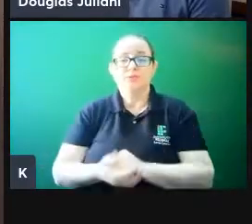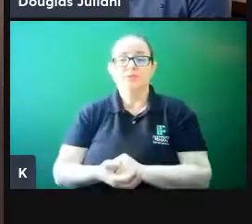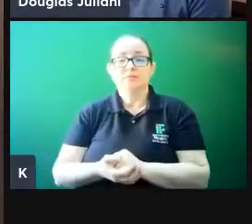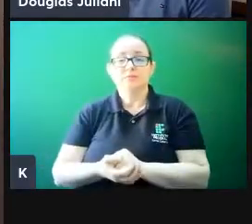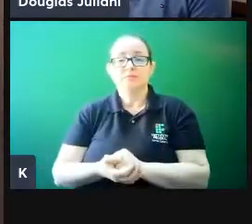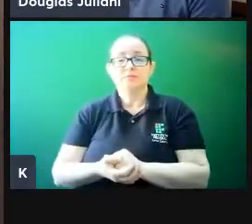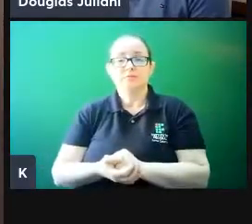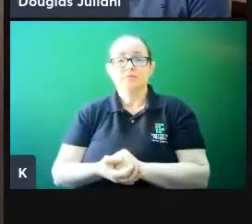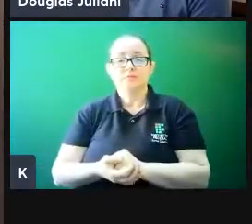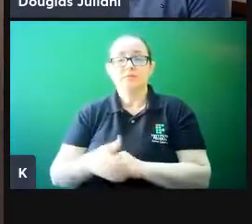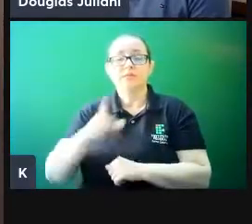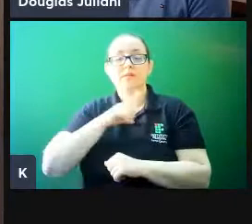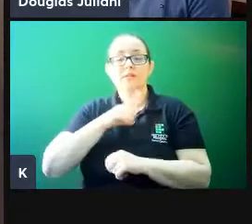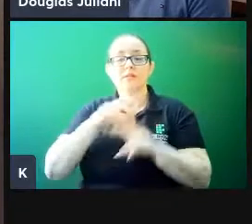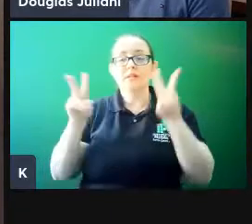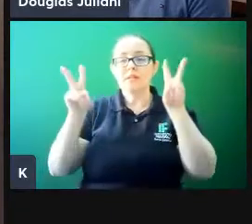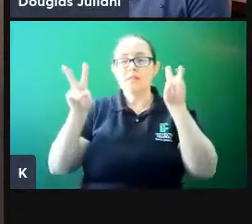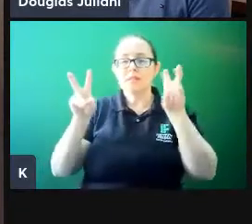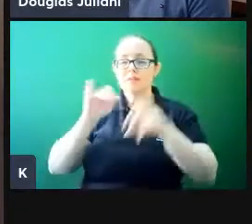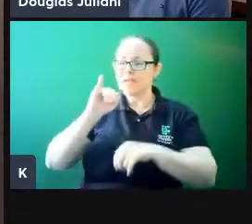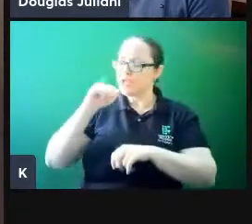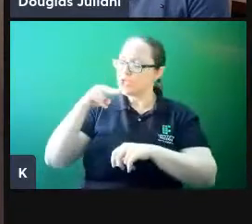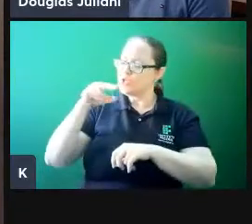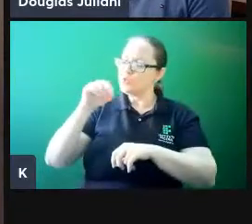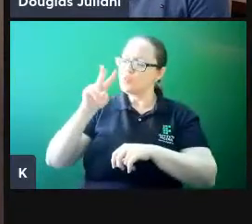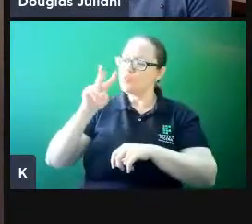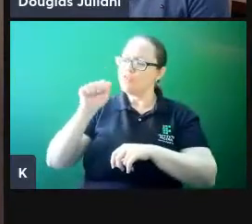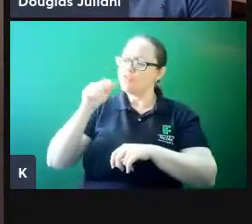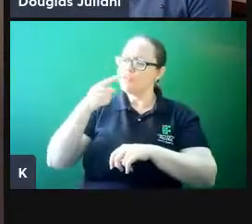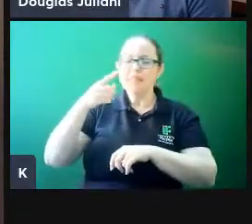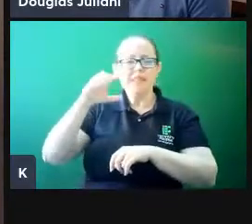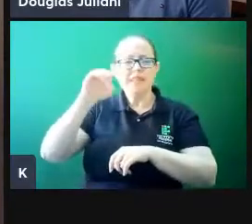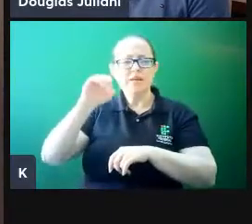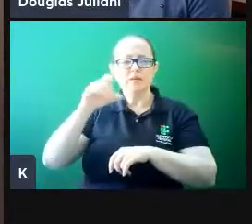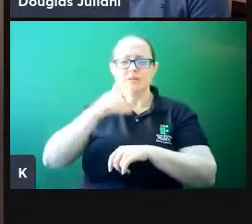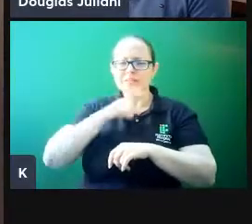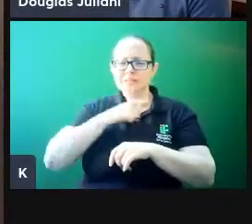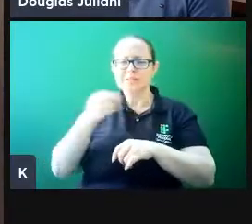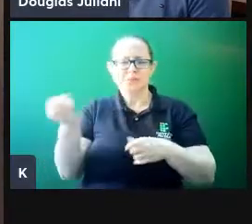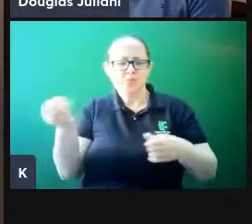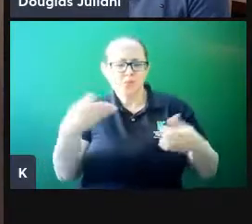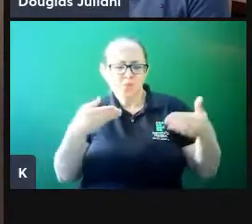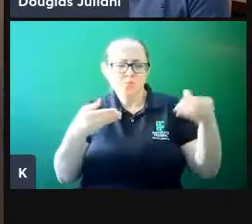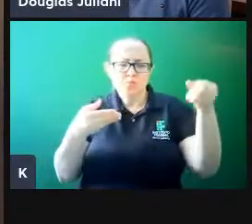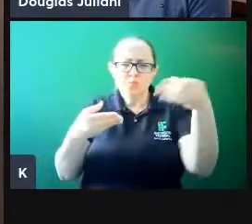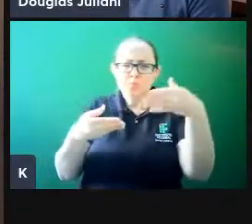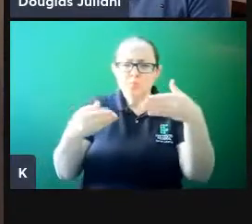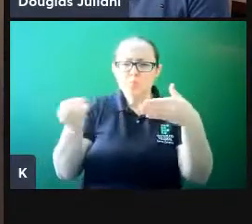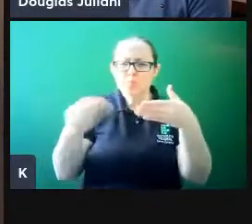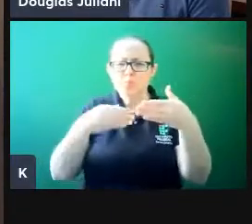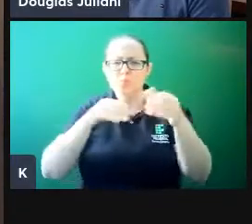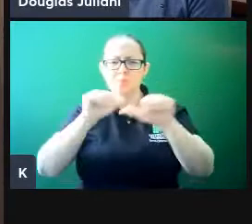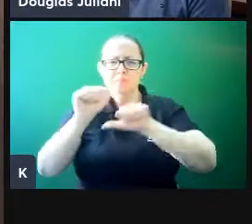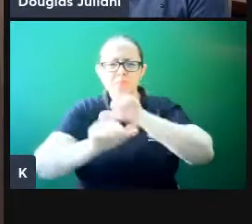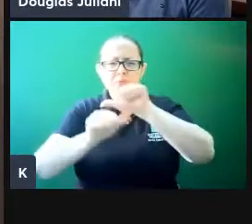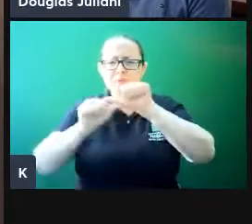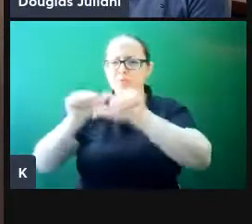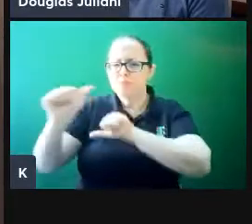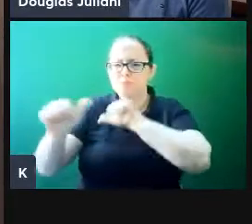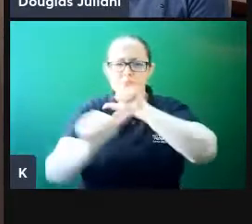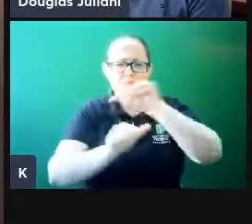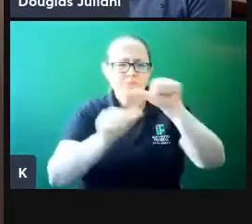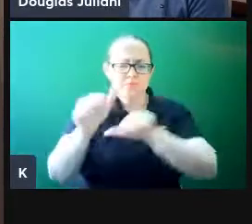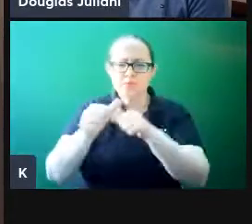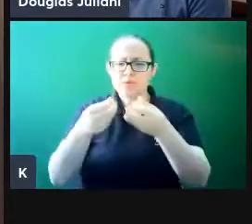aborda a inovação, como lidar com o cenário de alta instabilidade e oscilações contínuas, como cultivar habilidades que facilitam a